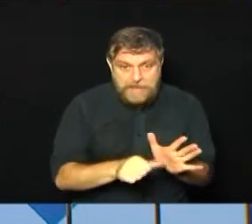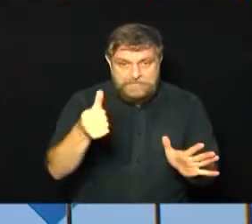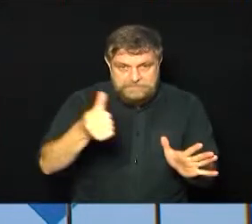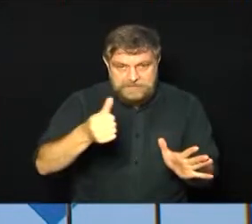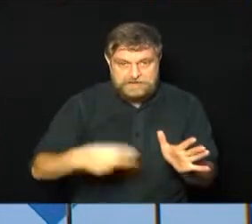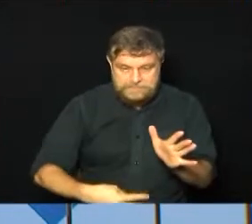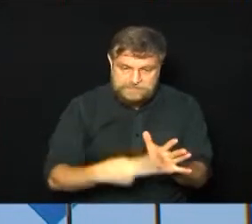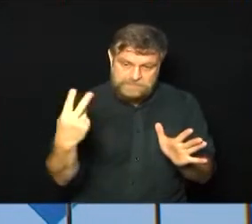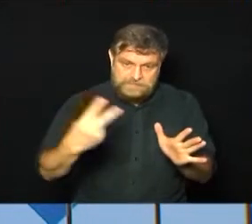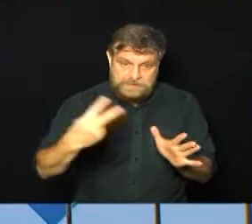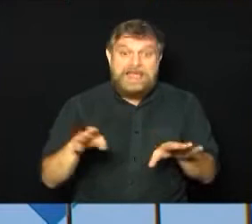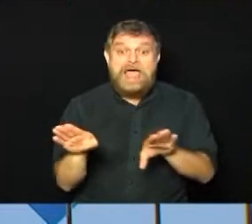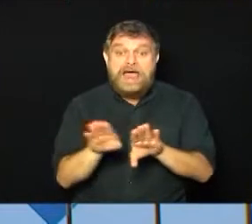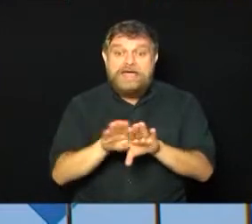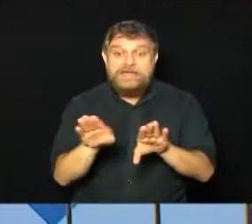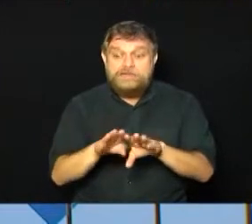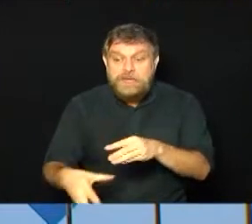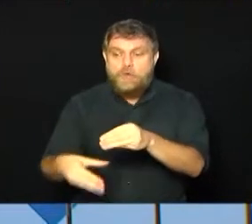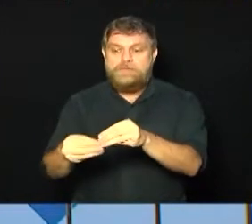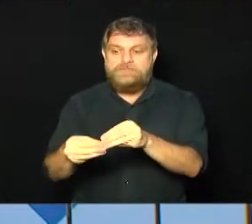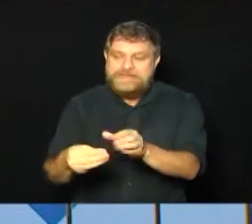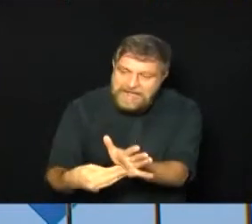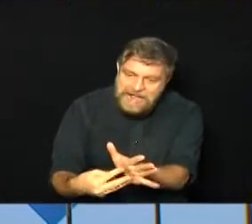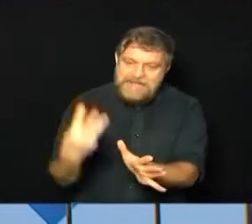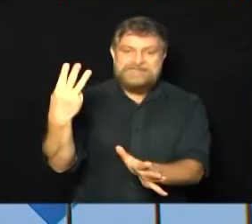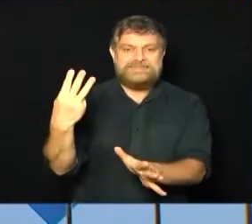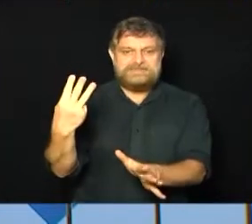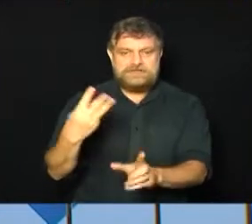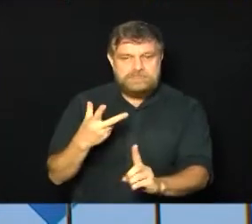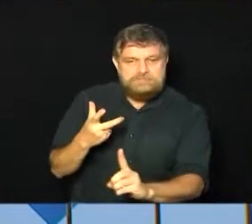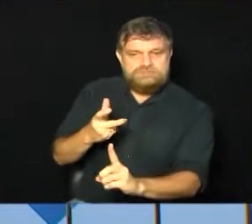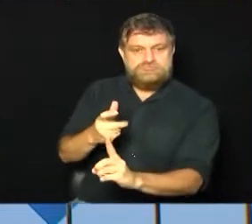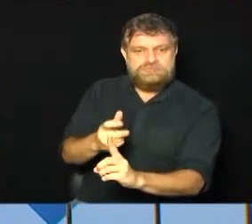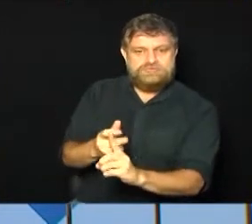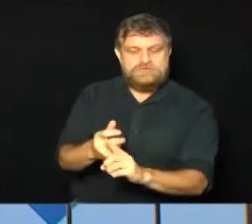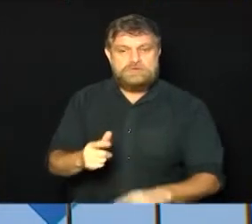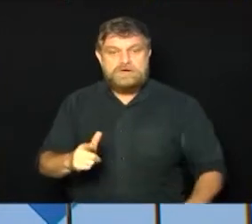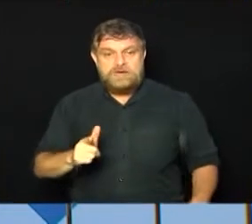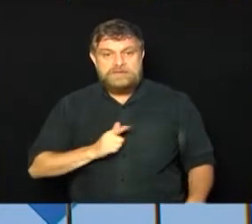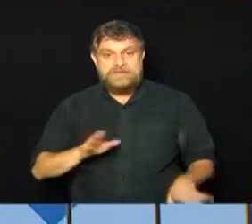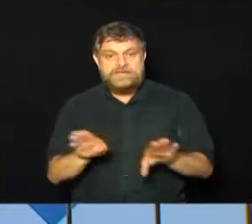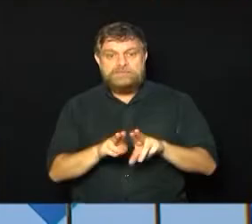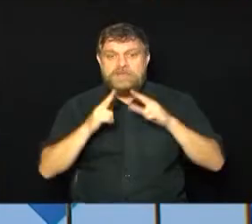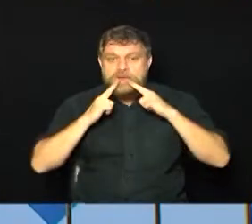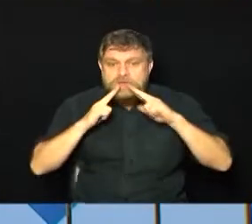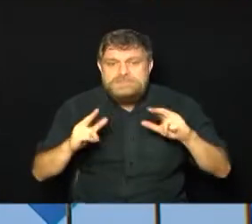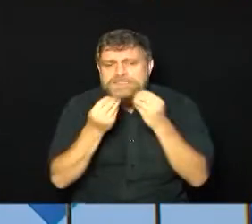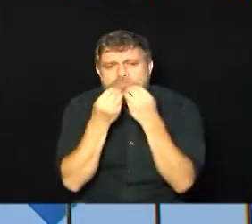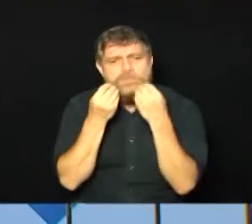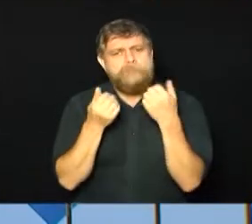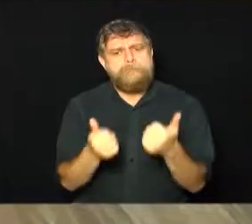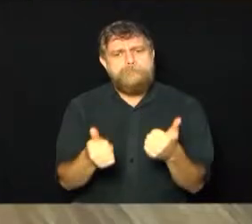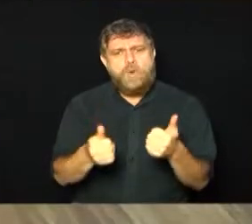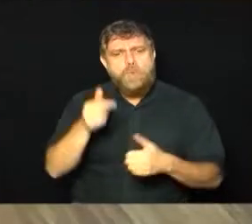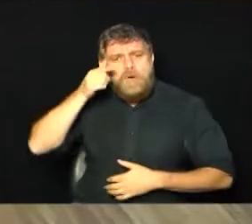segunda dose e também a dose adicional. E, Gabriel, a gente tem aqui uma notícia boa que foi divulgada